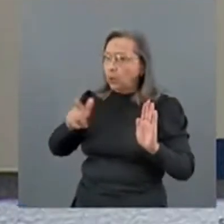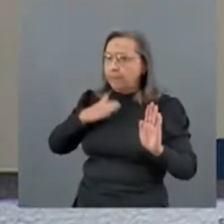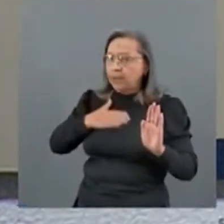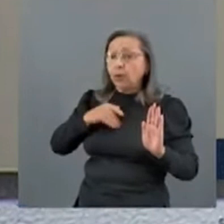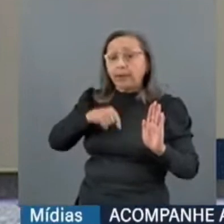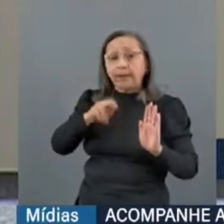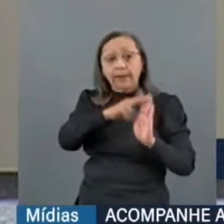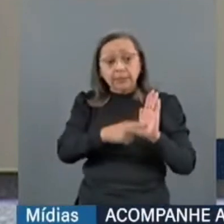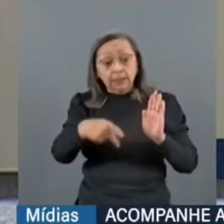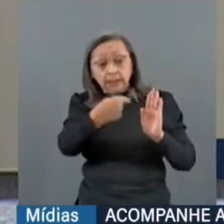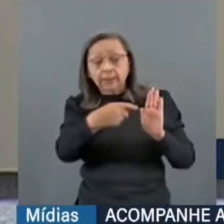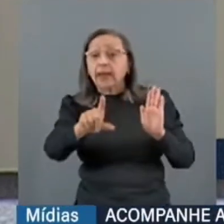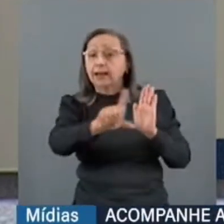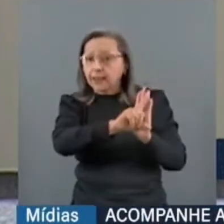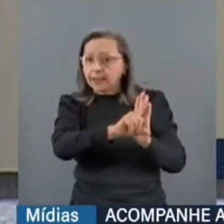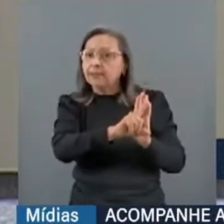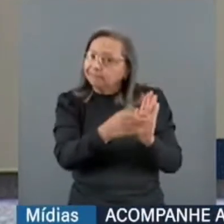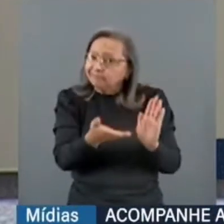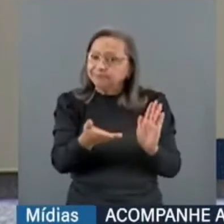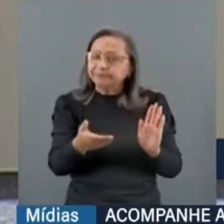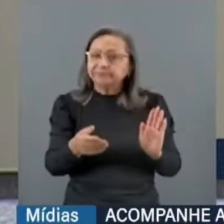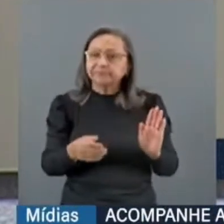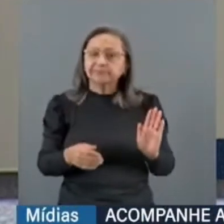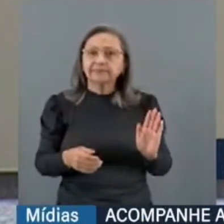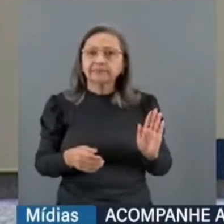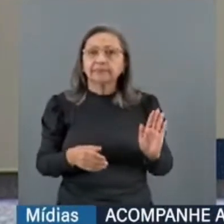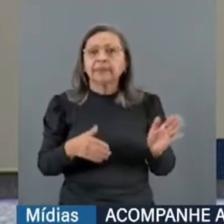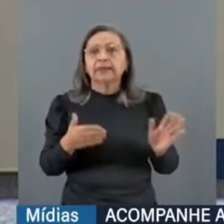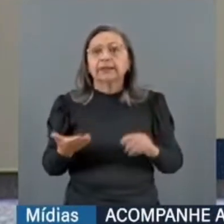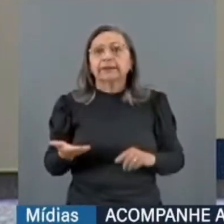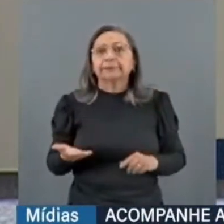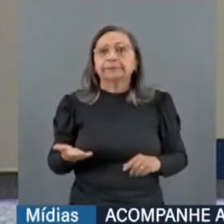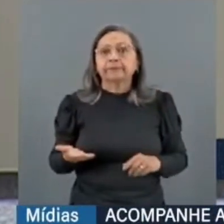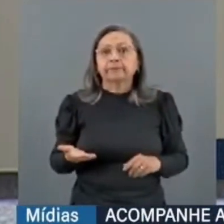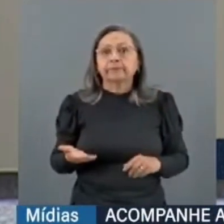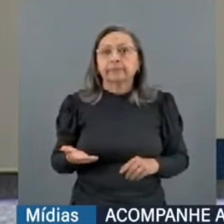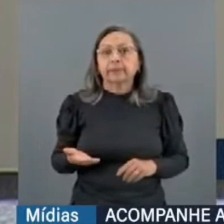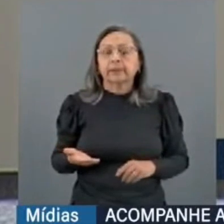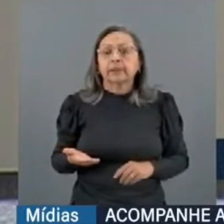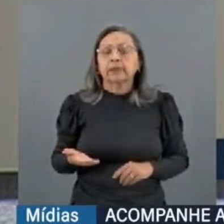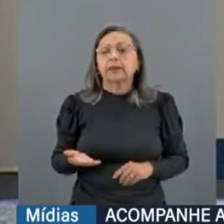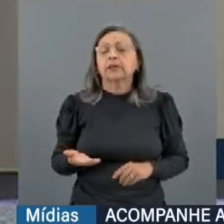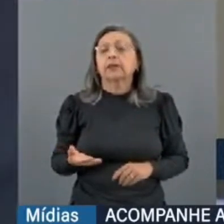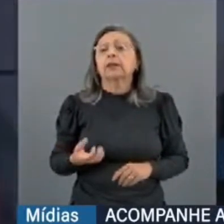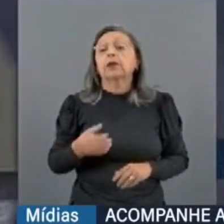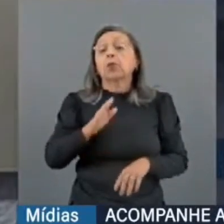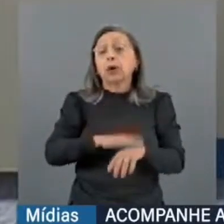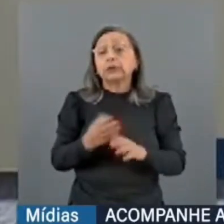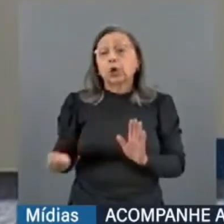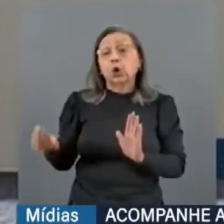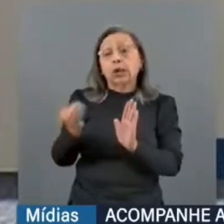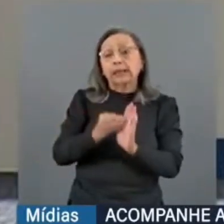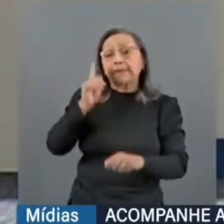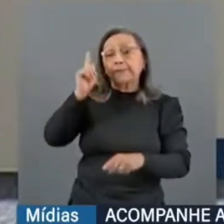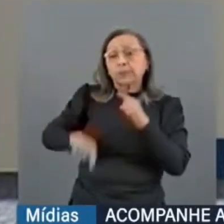da doutrina, e que, quando existe a imposição de uma restrição, é